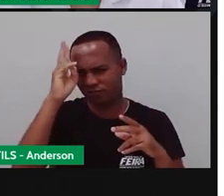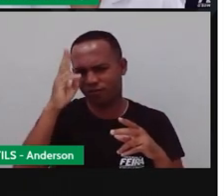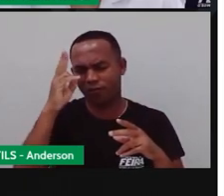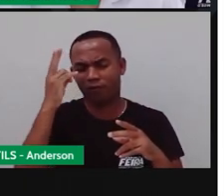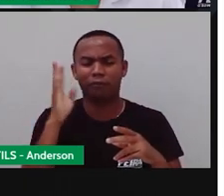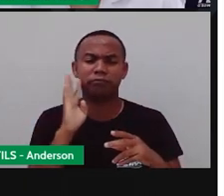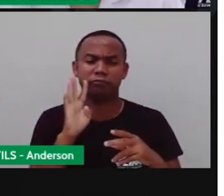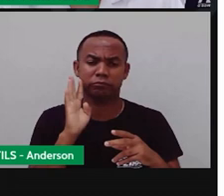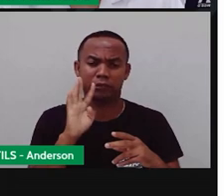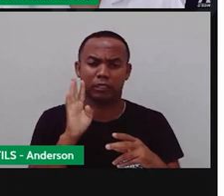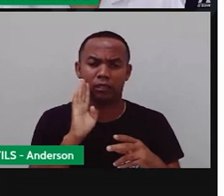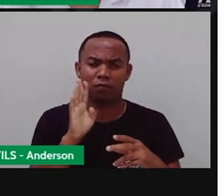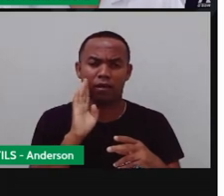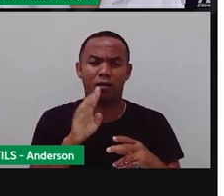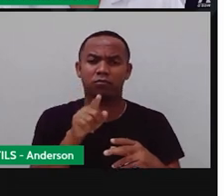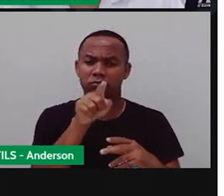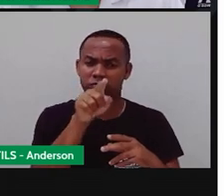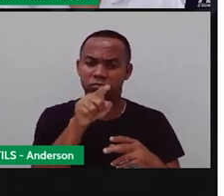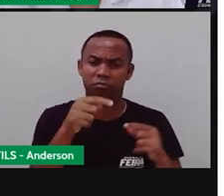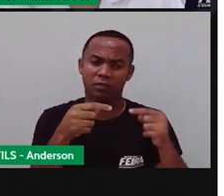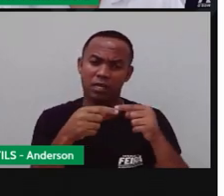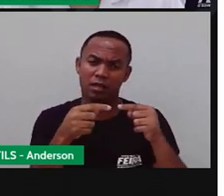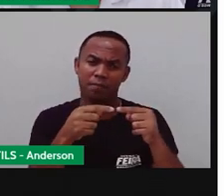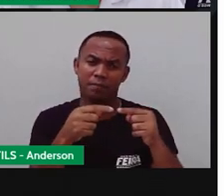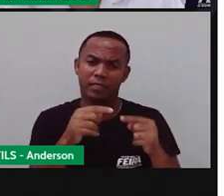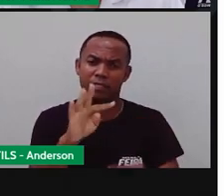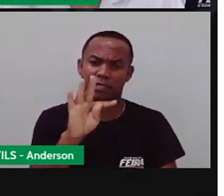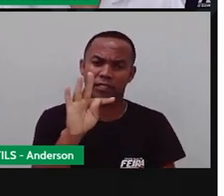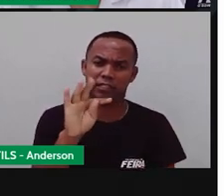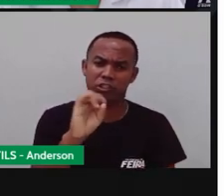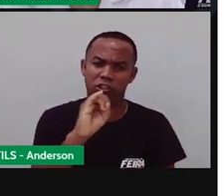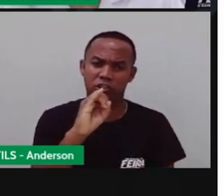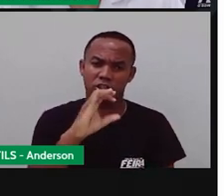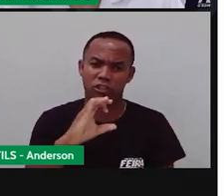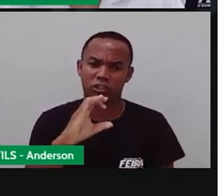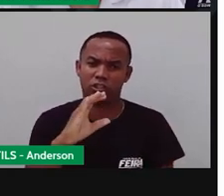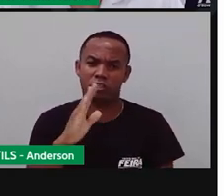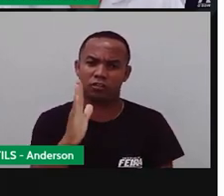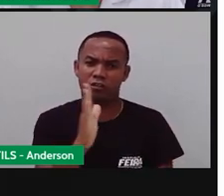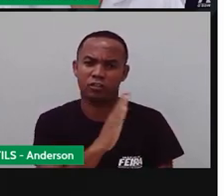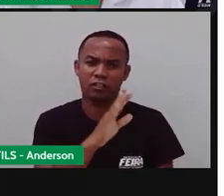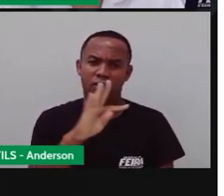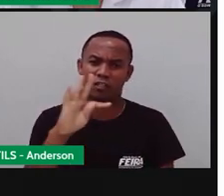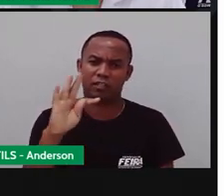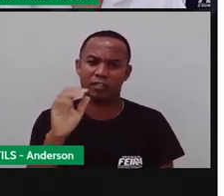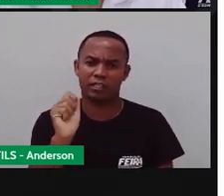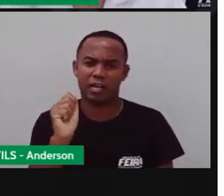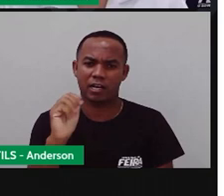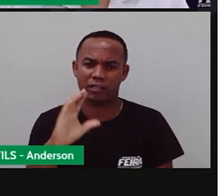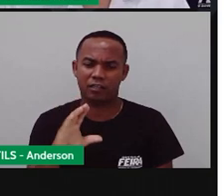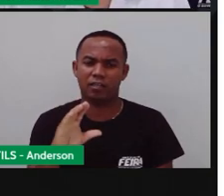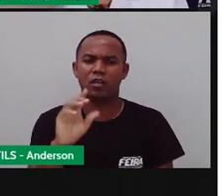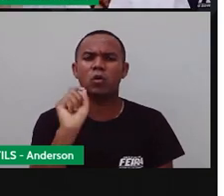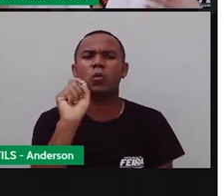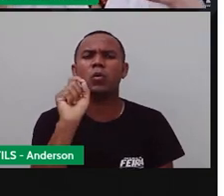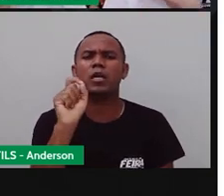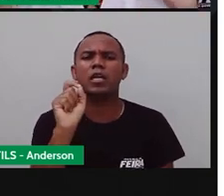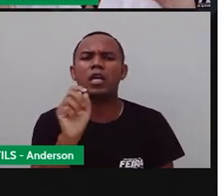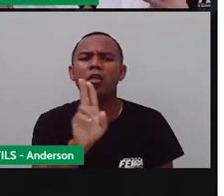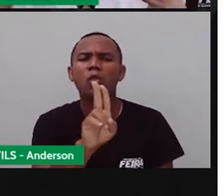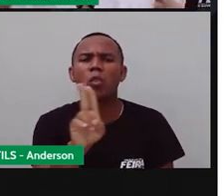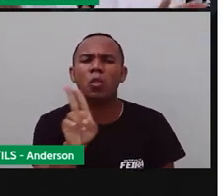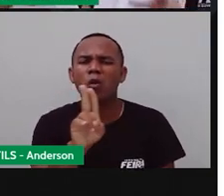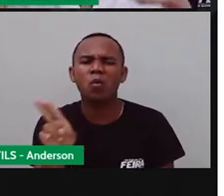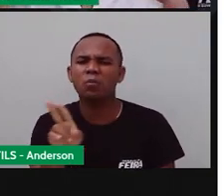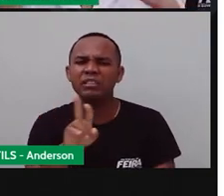Pois é. Tic-tac, tic-tac, tic-tac. Então, são esses nomes